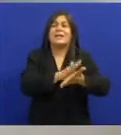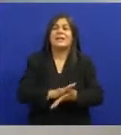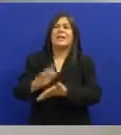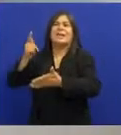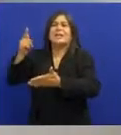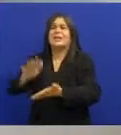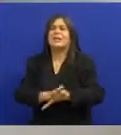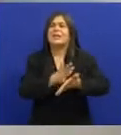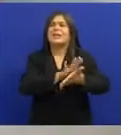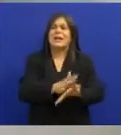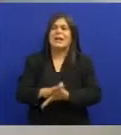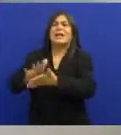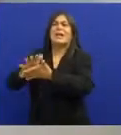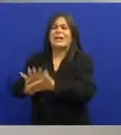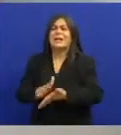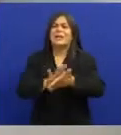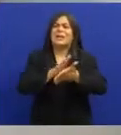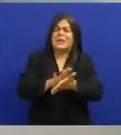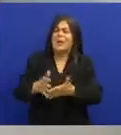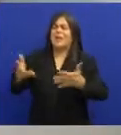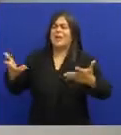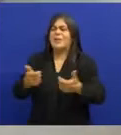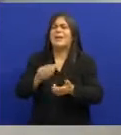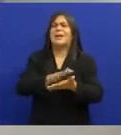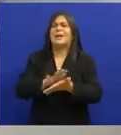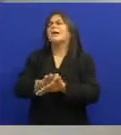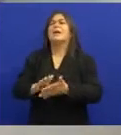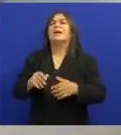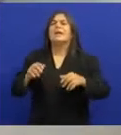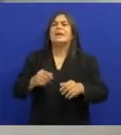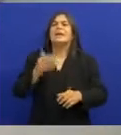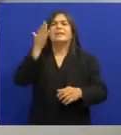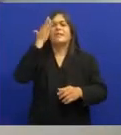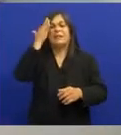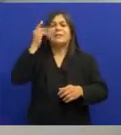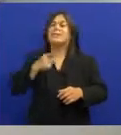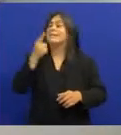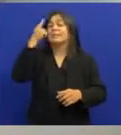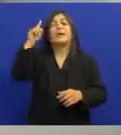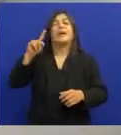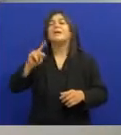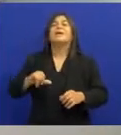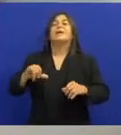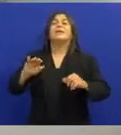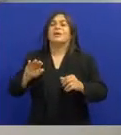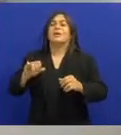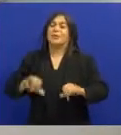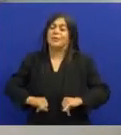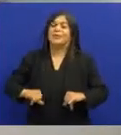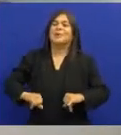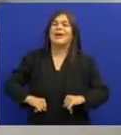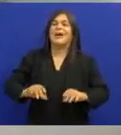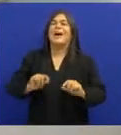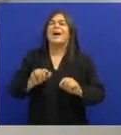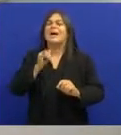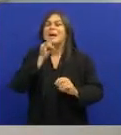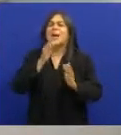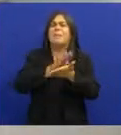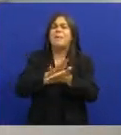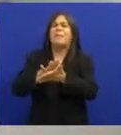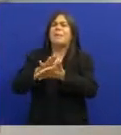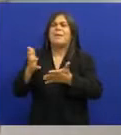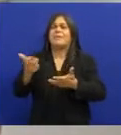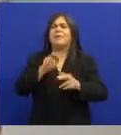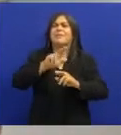Fumaçada e gasolina Olha aqui, fumei tudo Fumaçada e gasolina Aí fazia Quem sabe, sabe Quem não sabe Sobra Cobra E